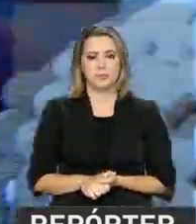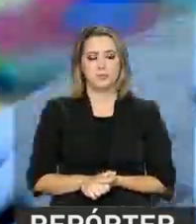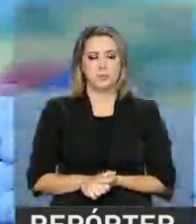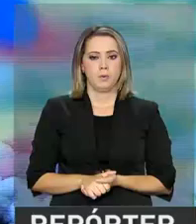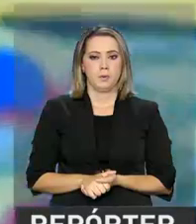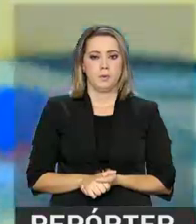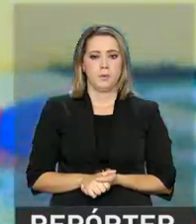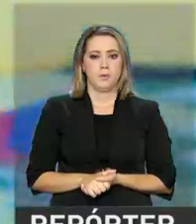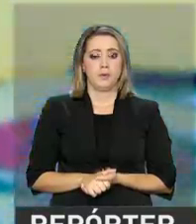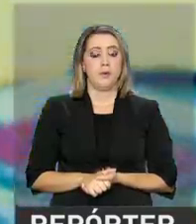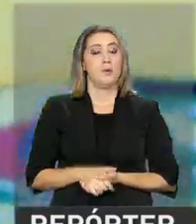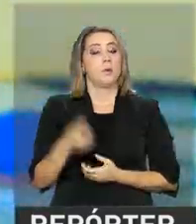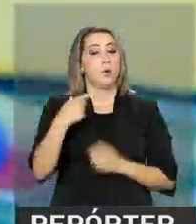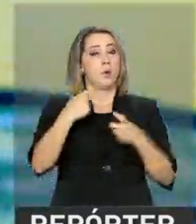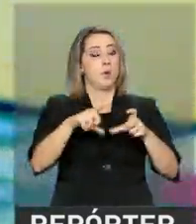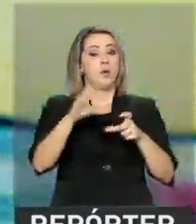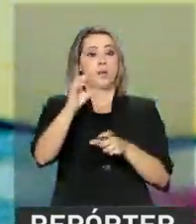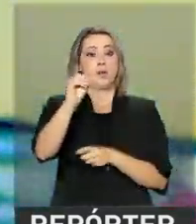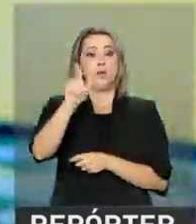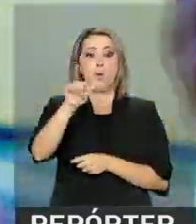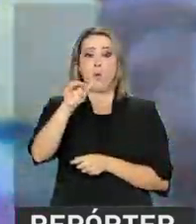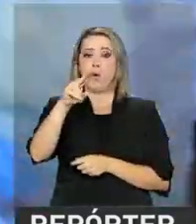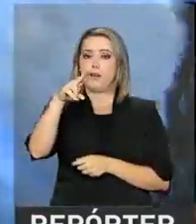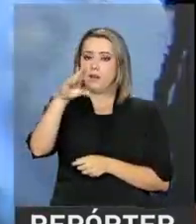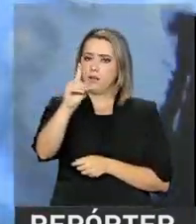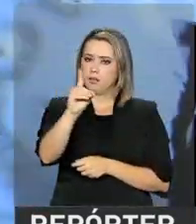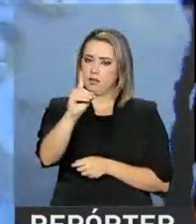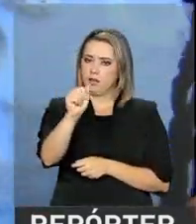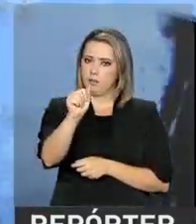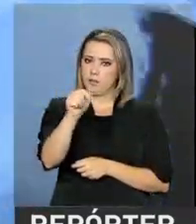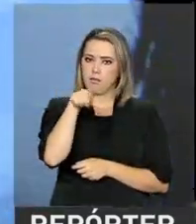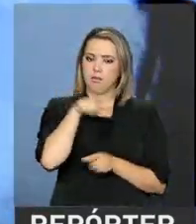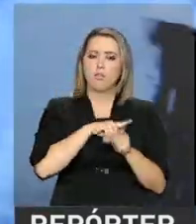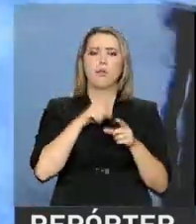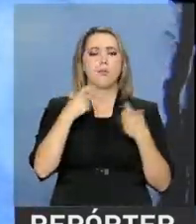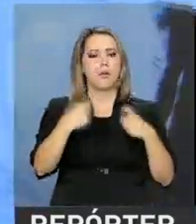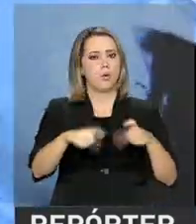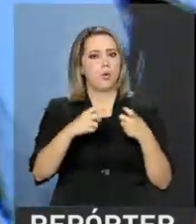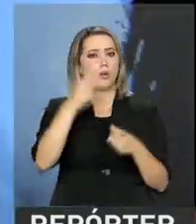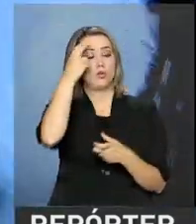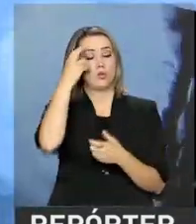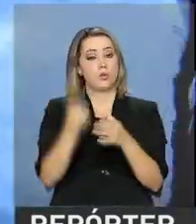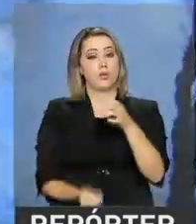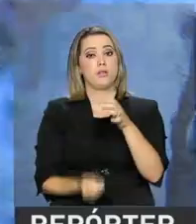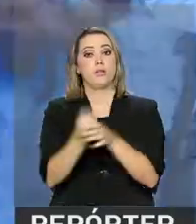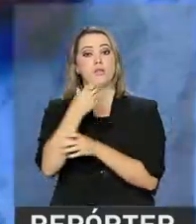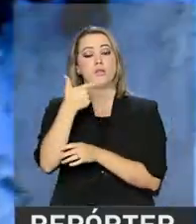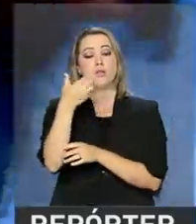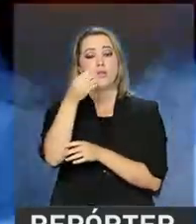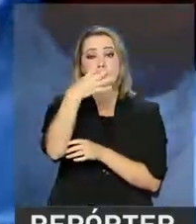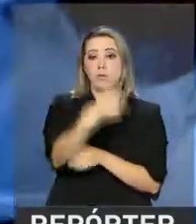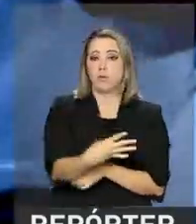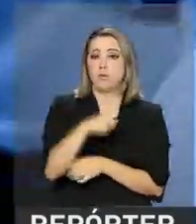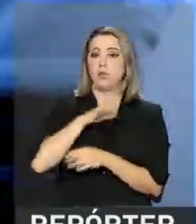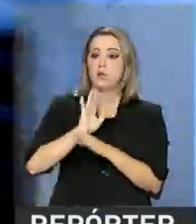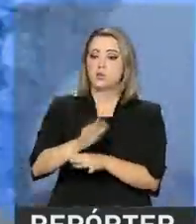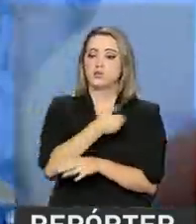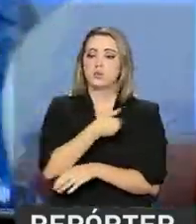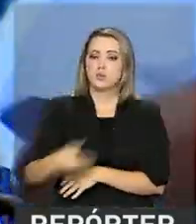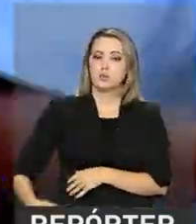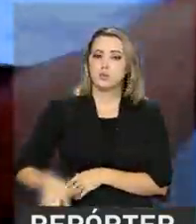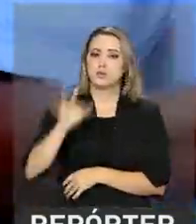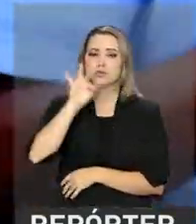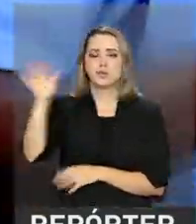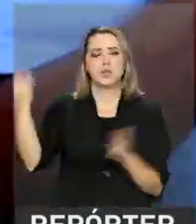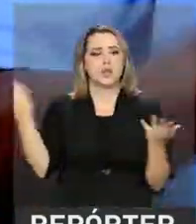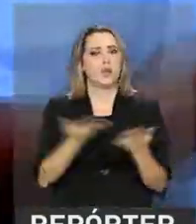Em Olinda, o Centro Cultural Coco de Umbigada também é um ponto de cultura. Foi criado em 2004 com o apoio do governo federal